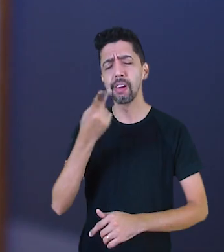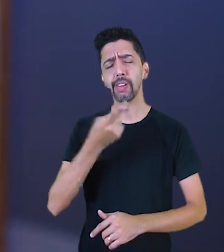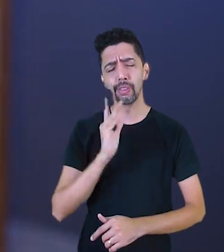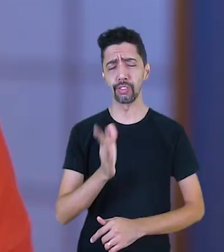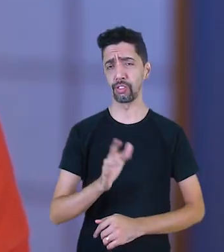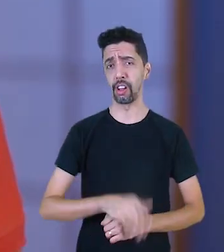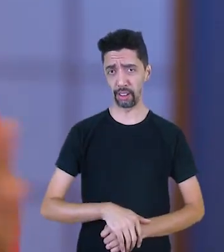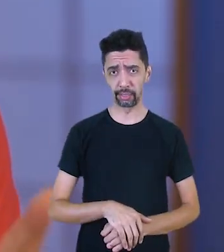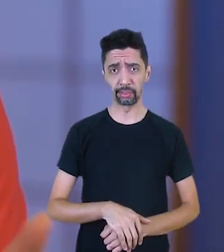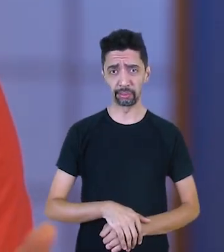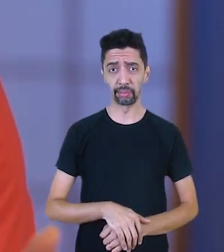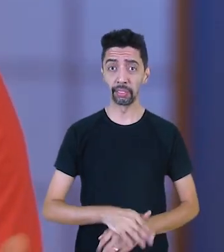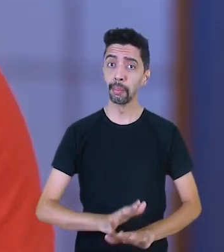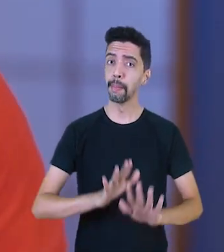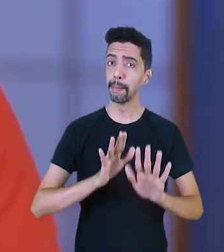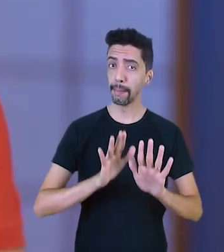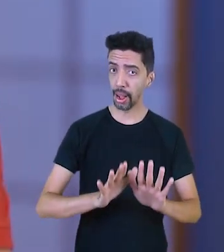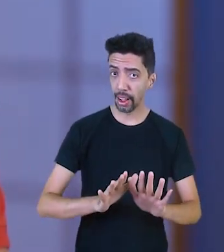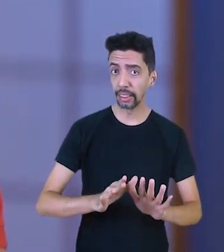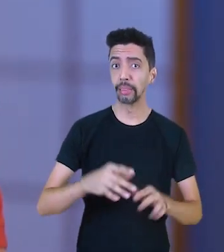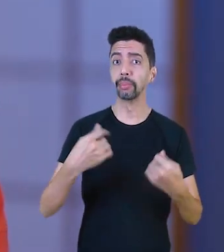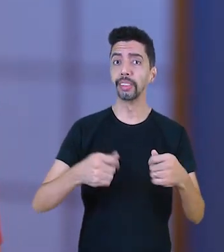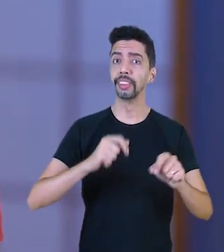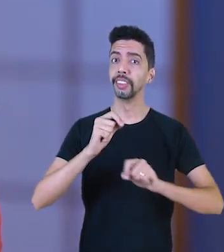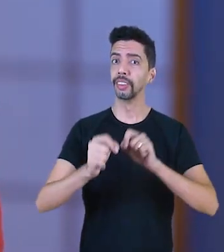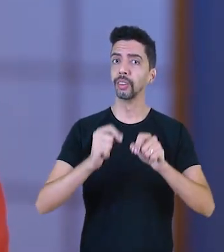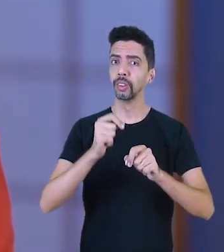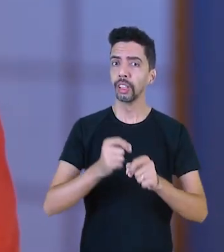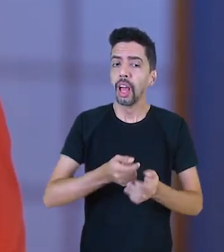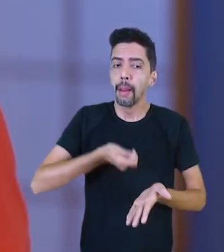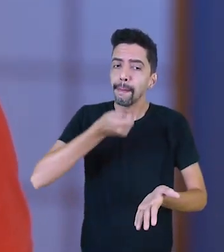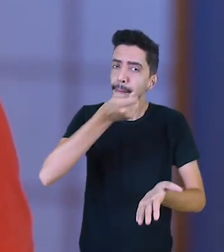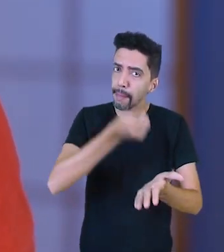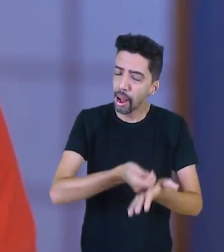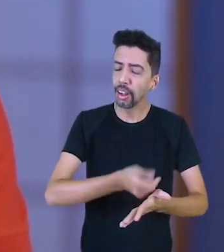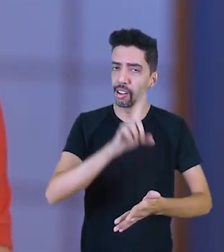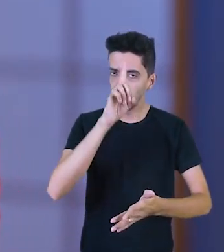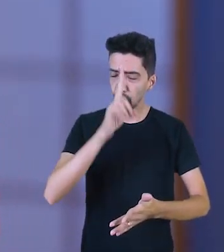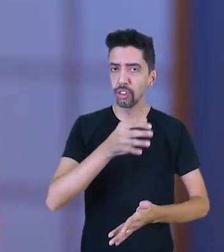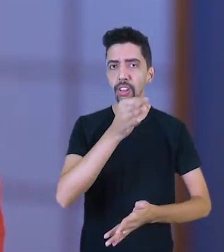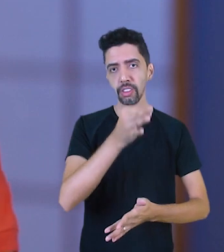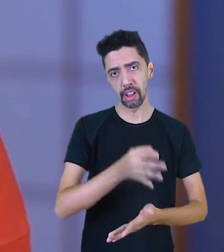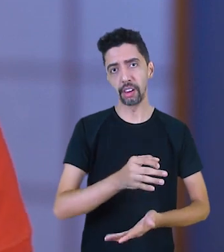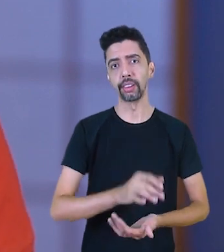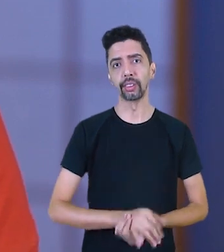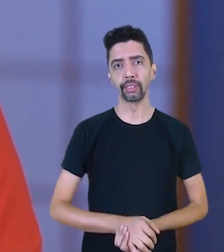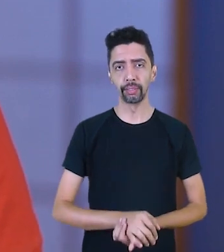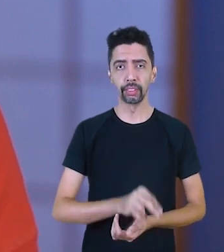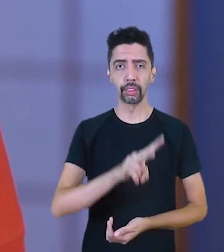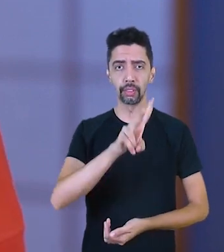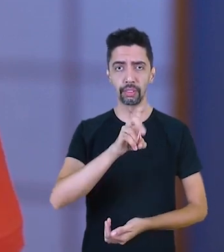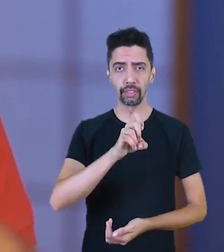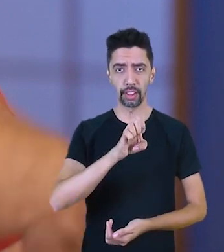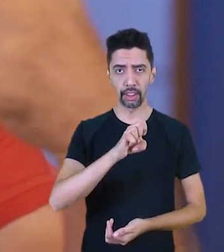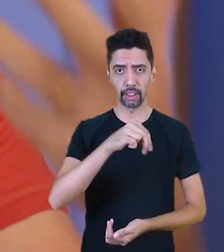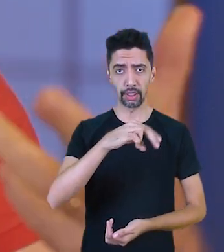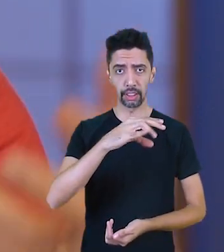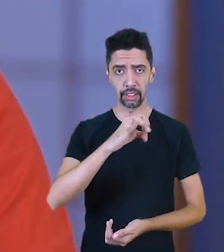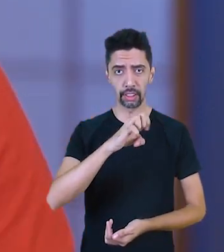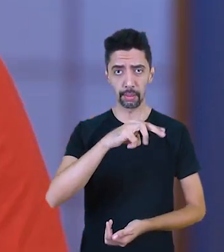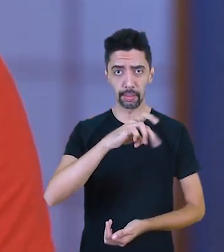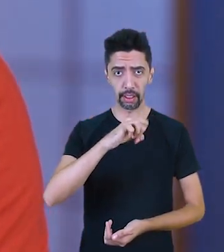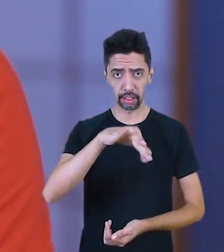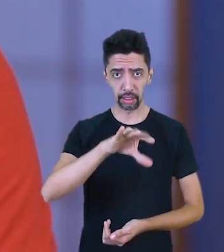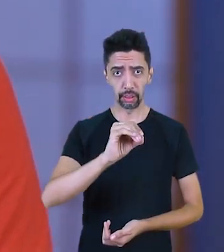já falei. Mas não podemos deixar que esta dívida não seja honrada na data do seu vencimento ou nas